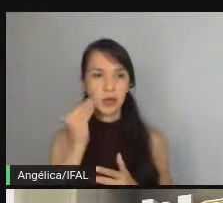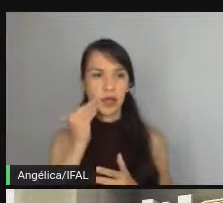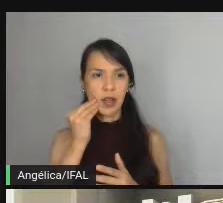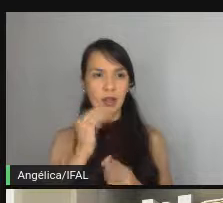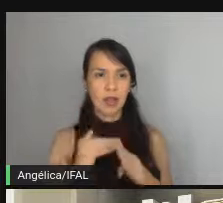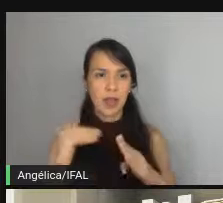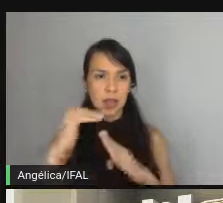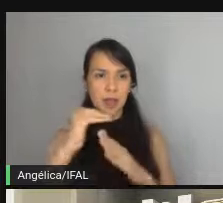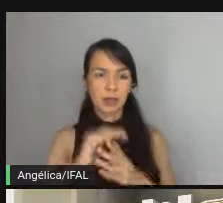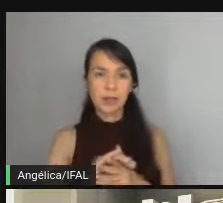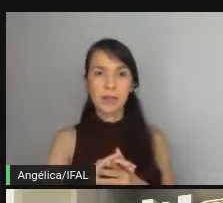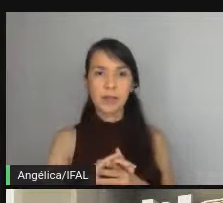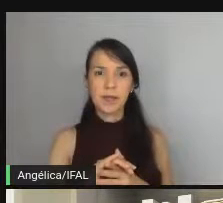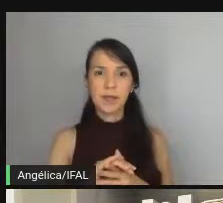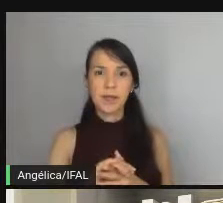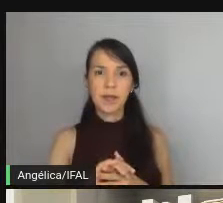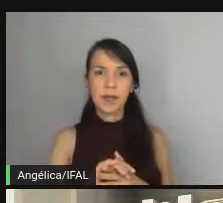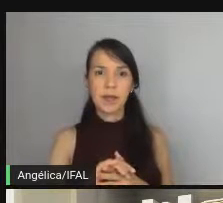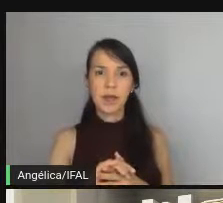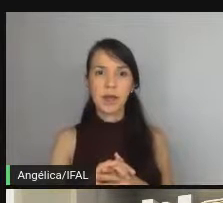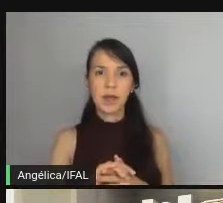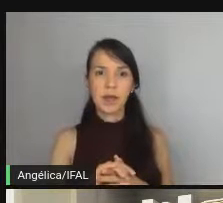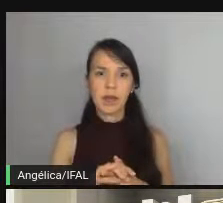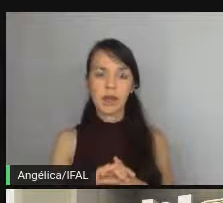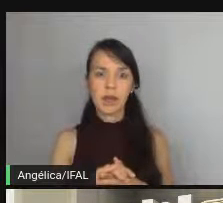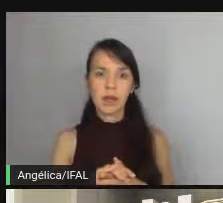diferente base válidos